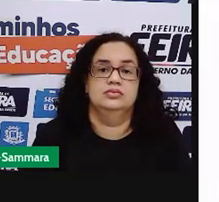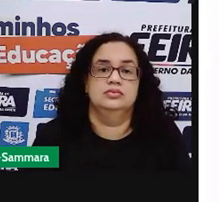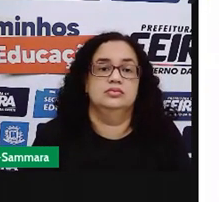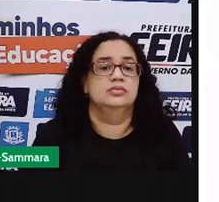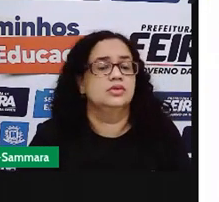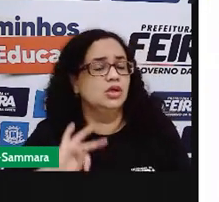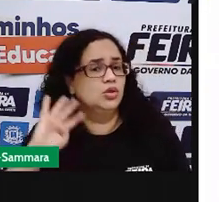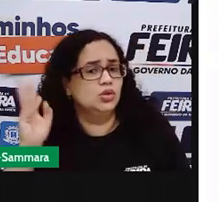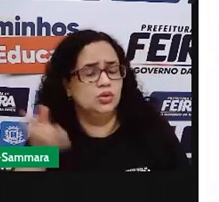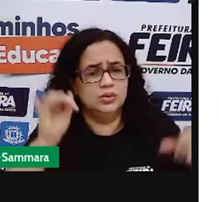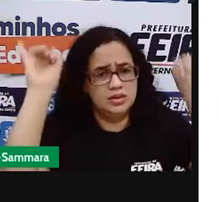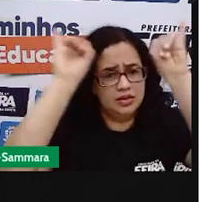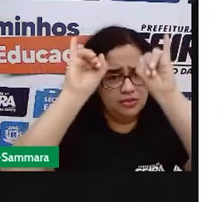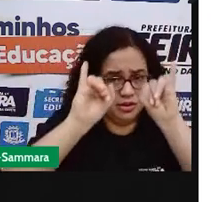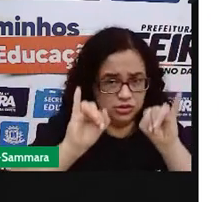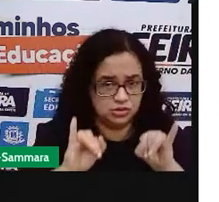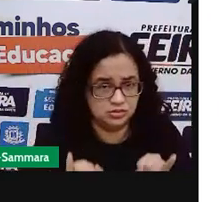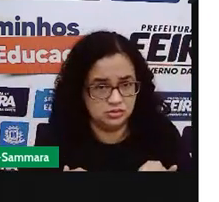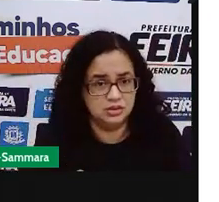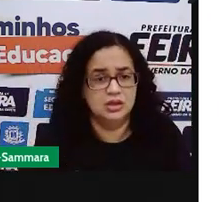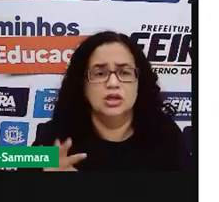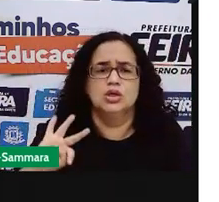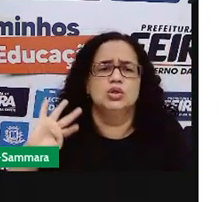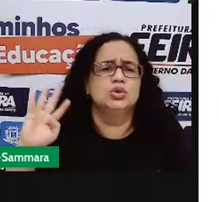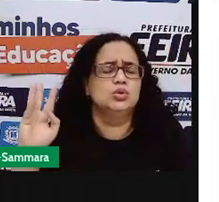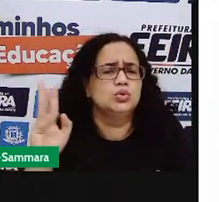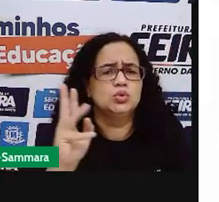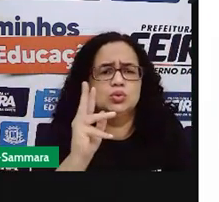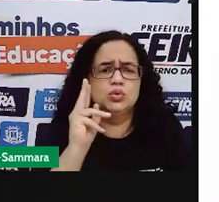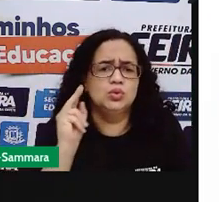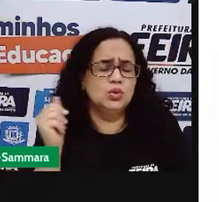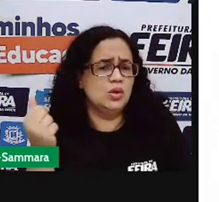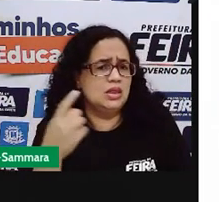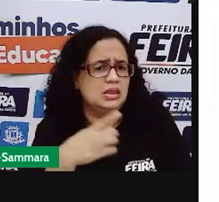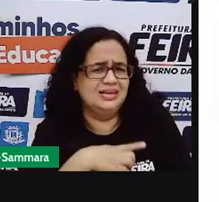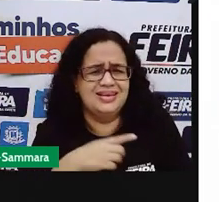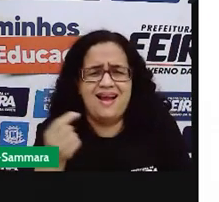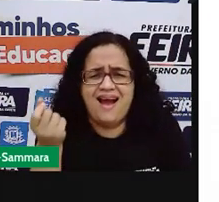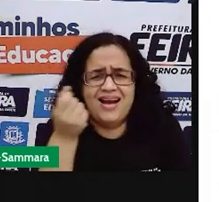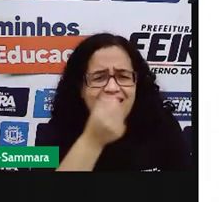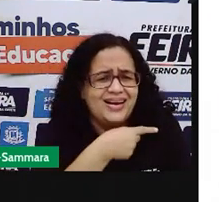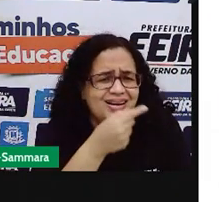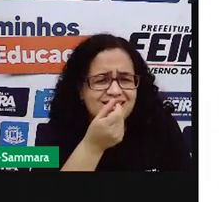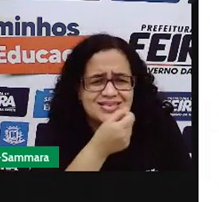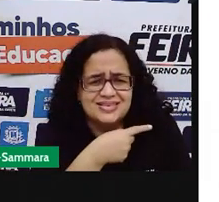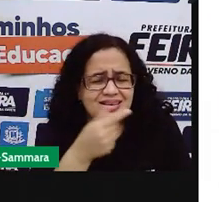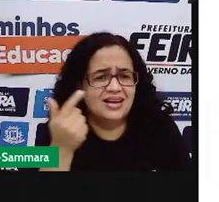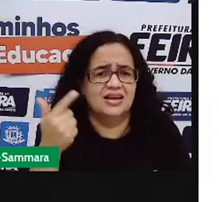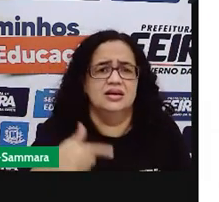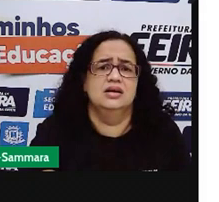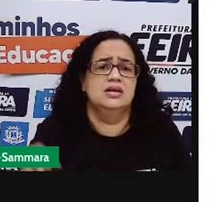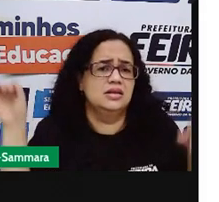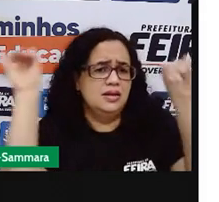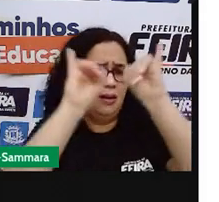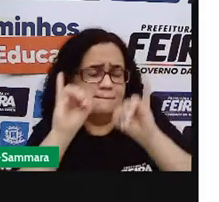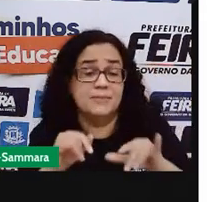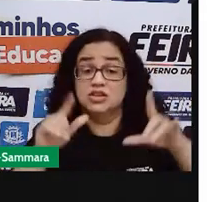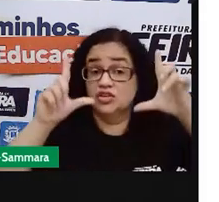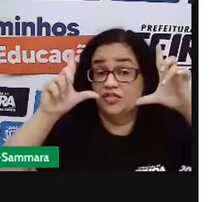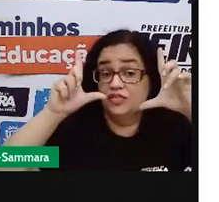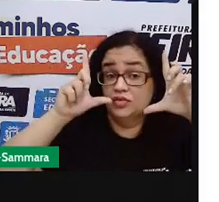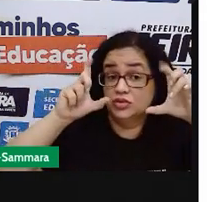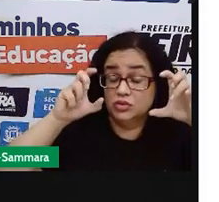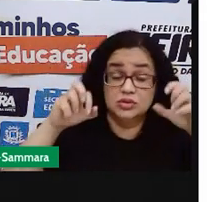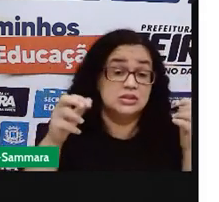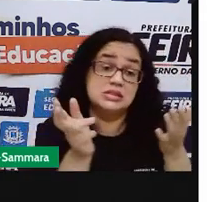Toda imagem, tudo aquilo que tem graça. As imagens, a fotografia